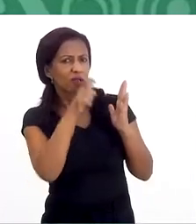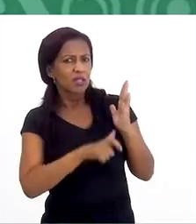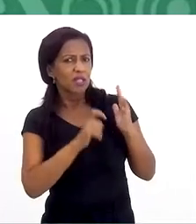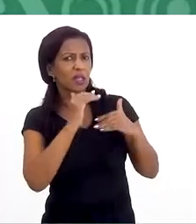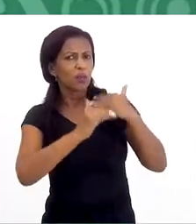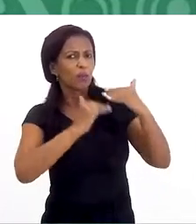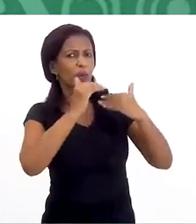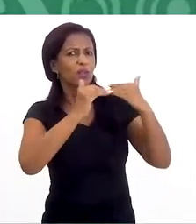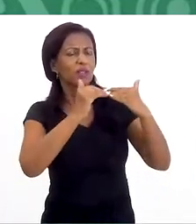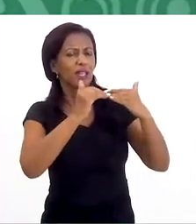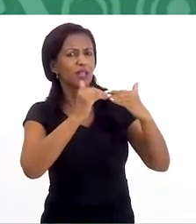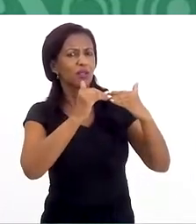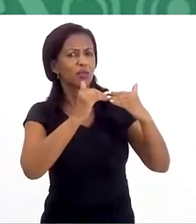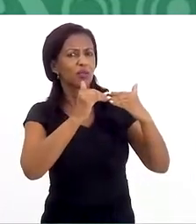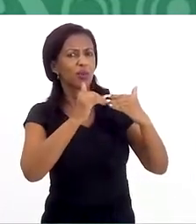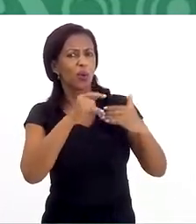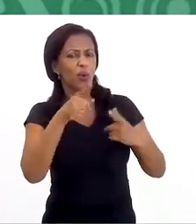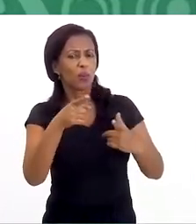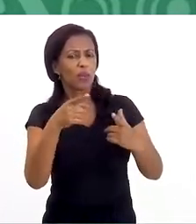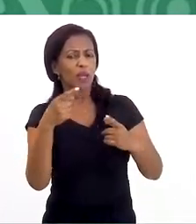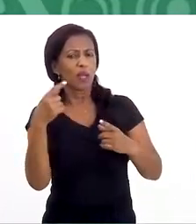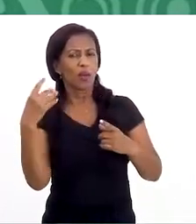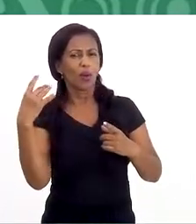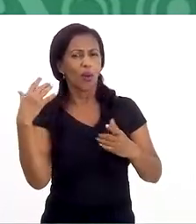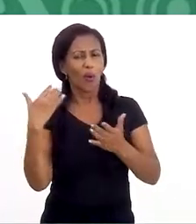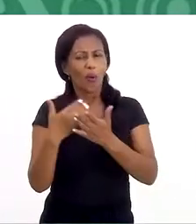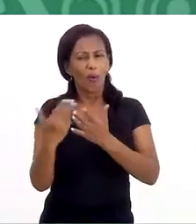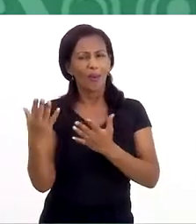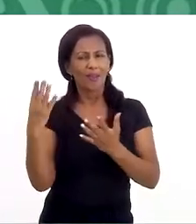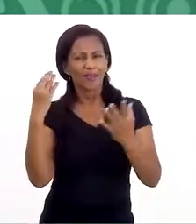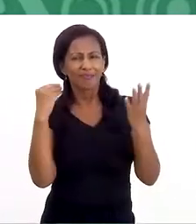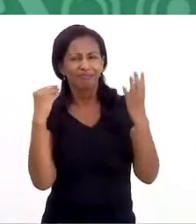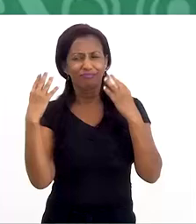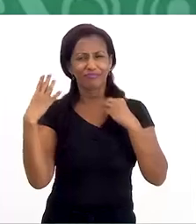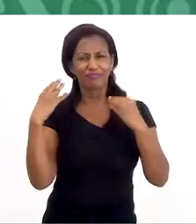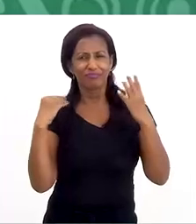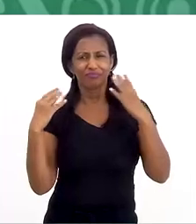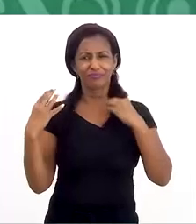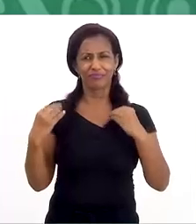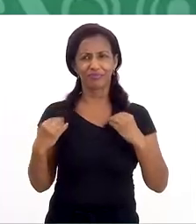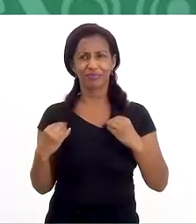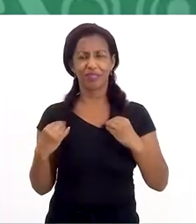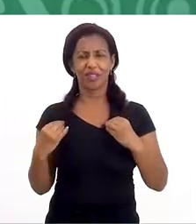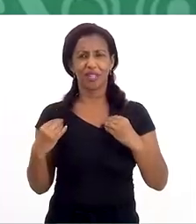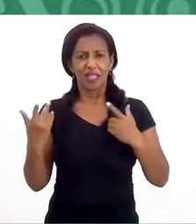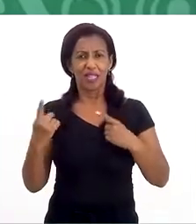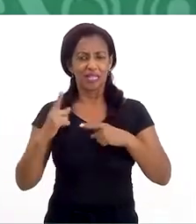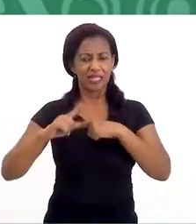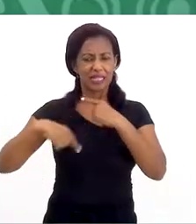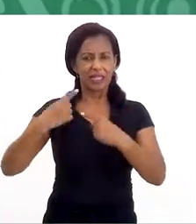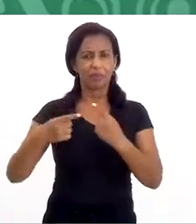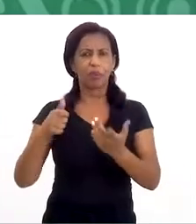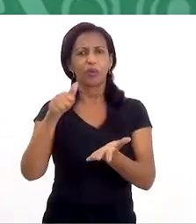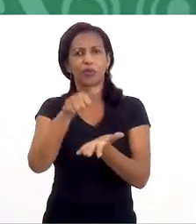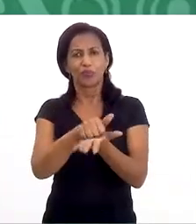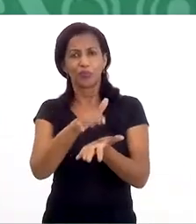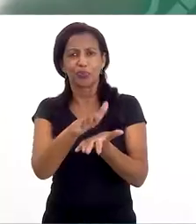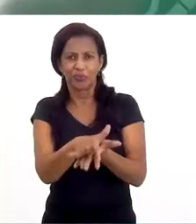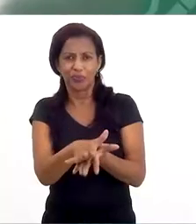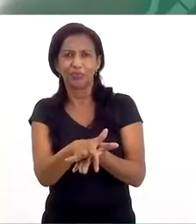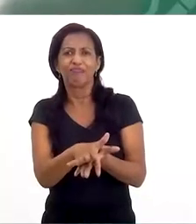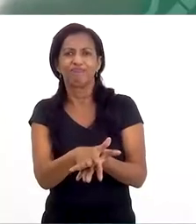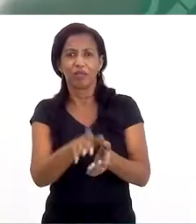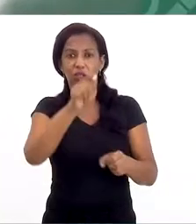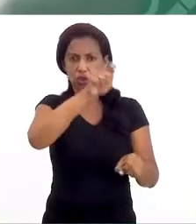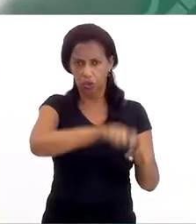você está num processo de abuso, né? Porque ele começa ali com uma importunação sexual e, tragicamente, infelizmente, pode